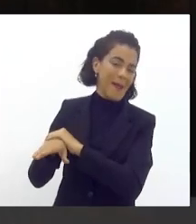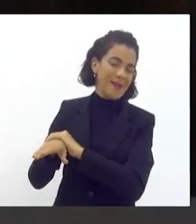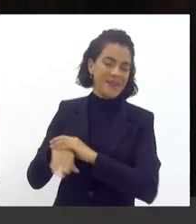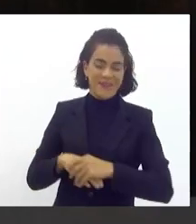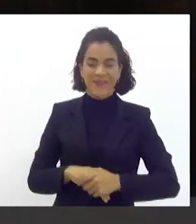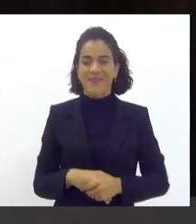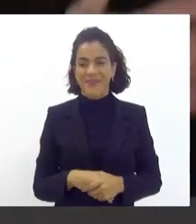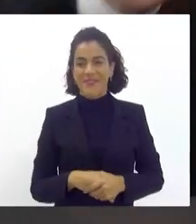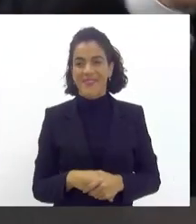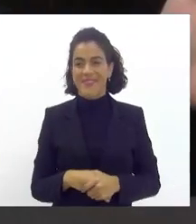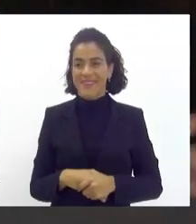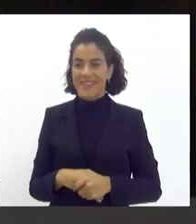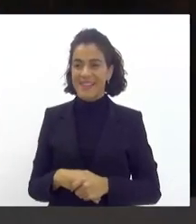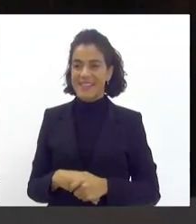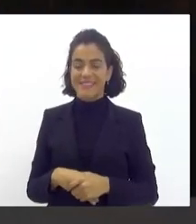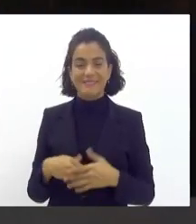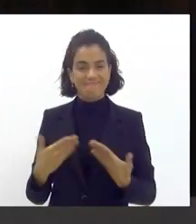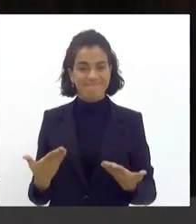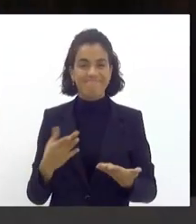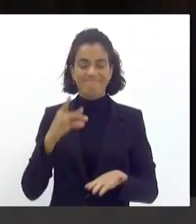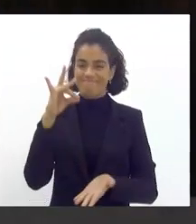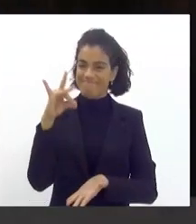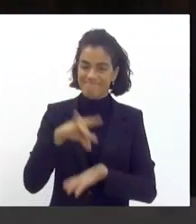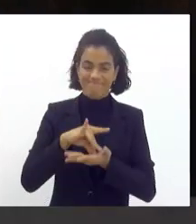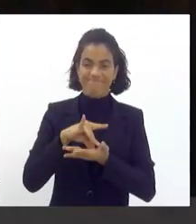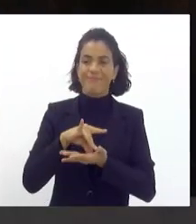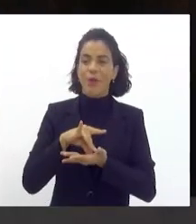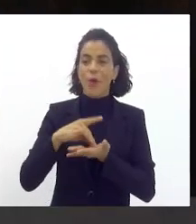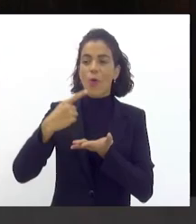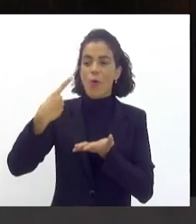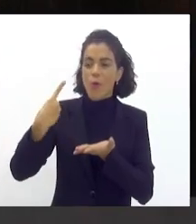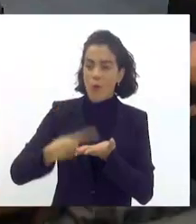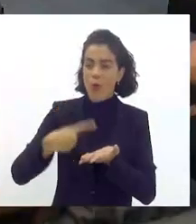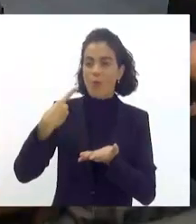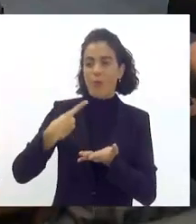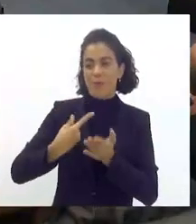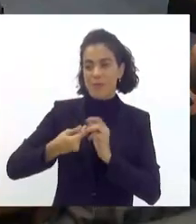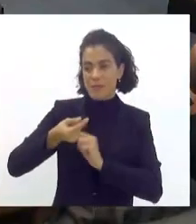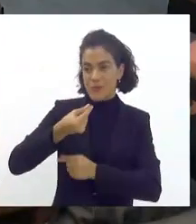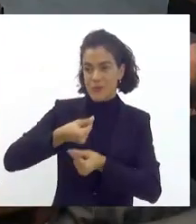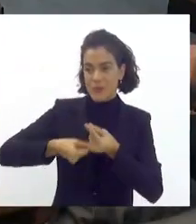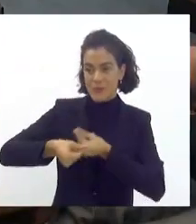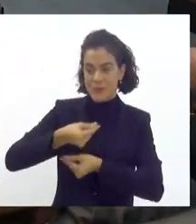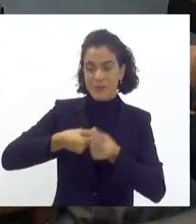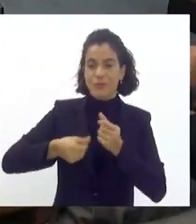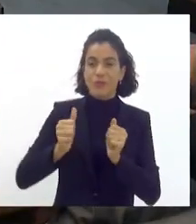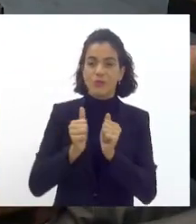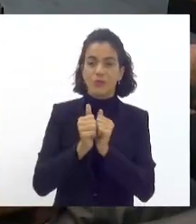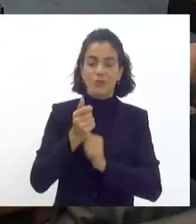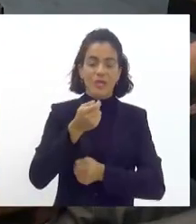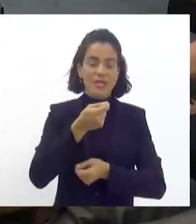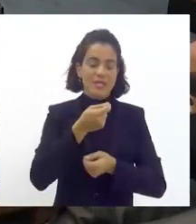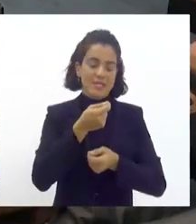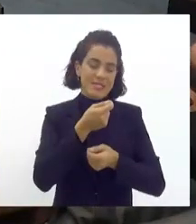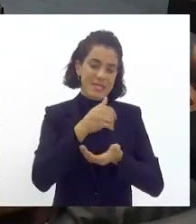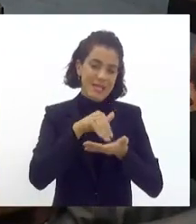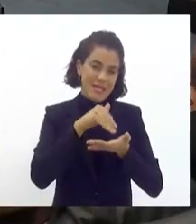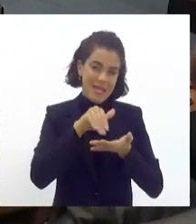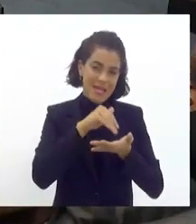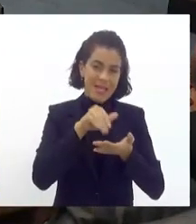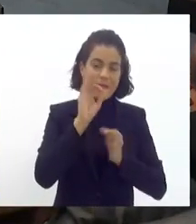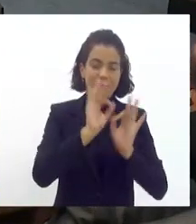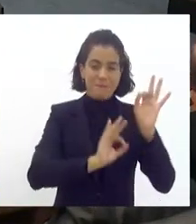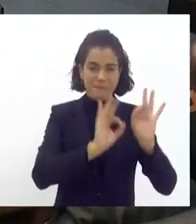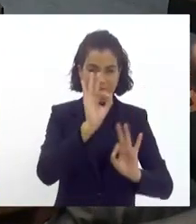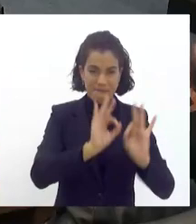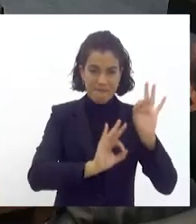então isso reafirma o compromisso orçamentário junto com a secretaria de planejamento fazenda e a casa